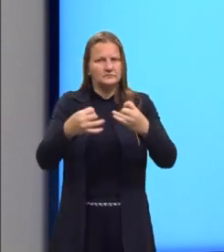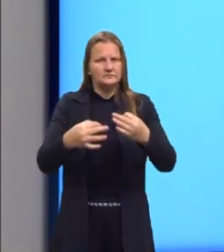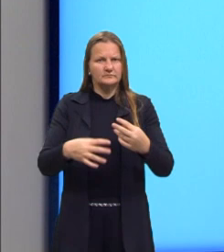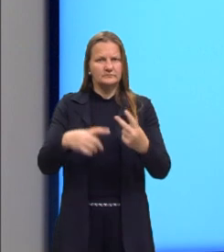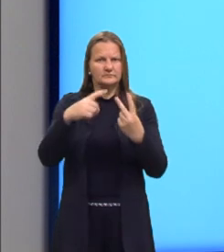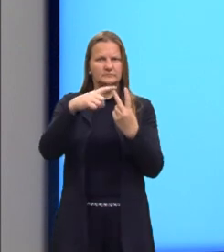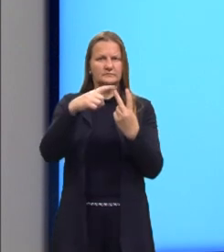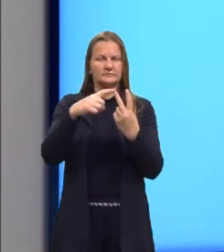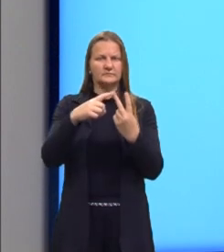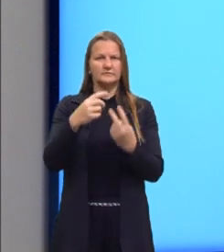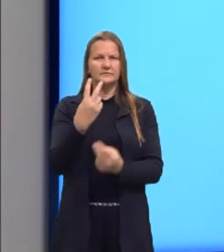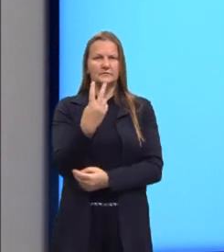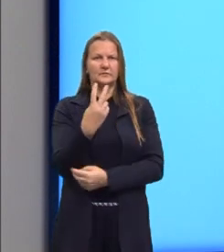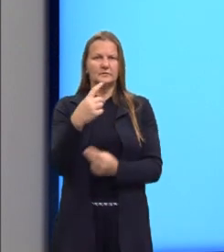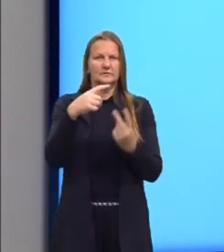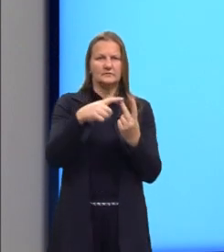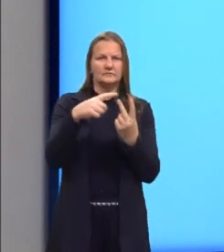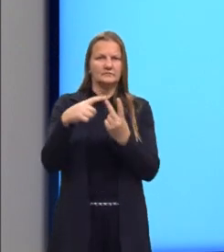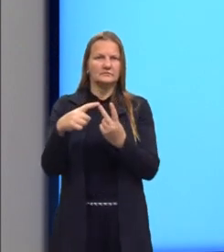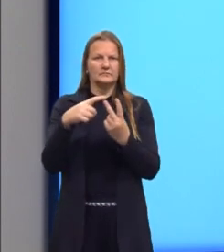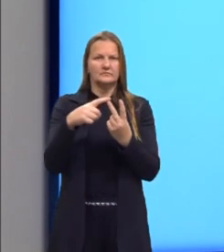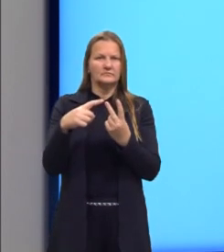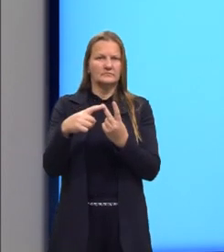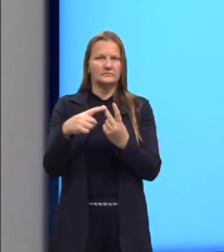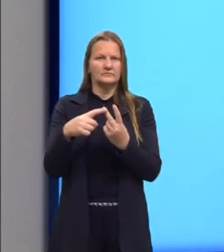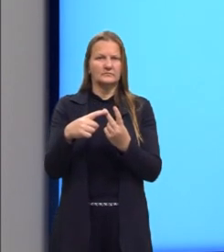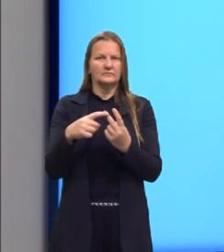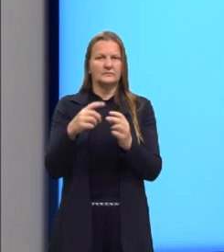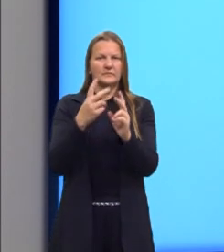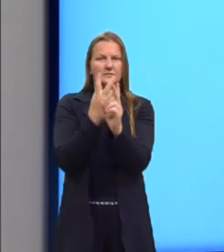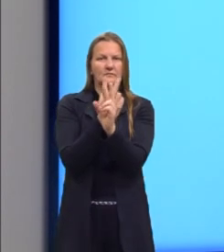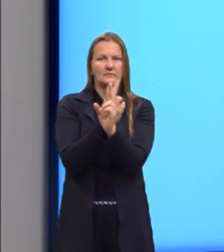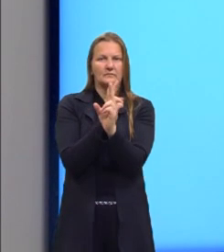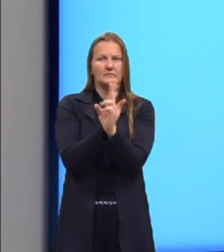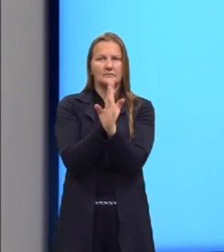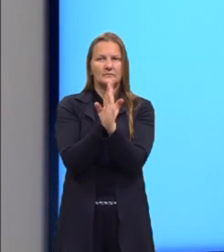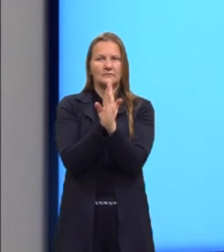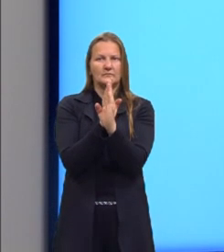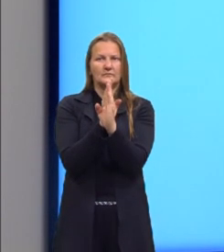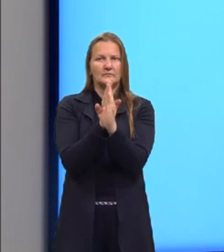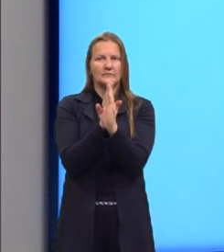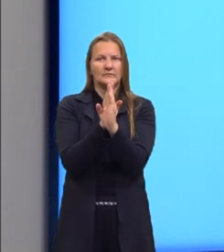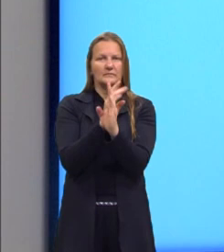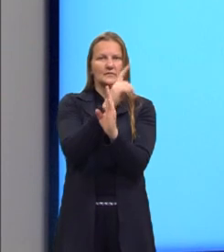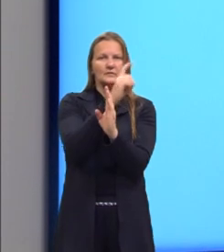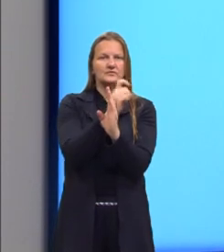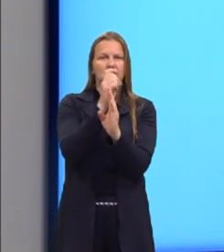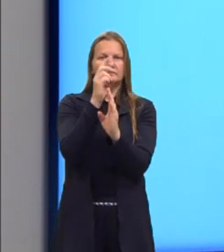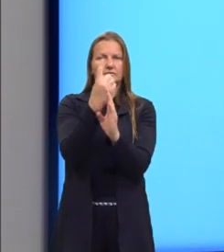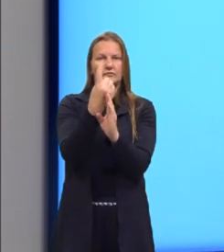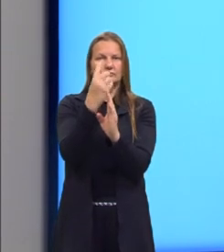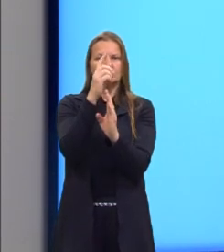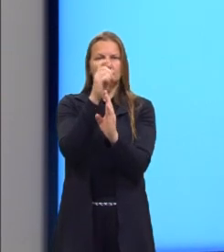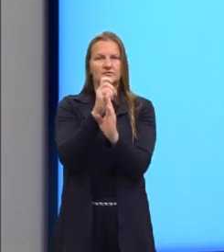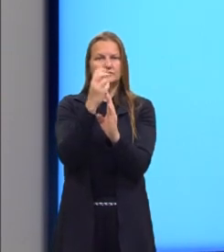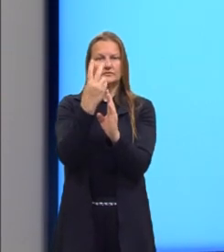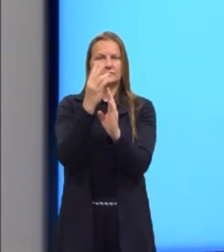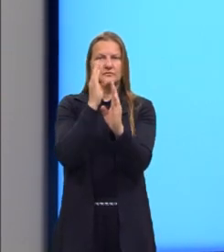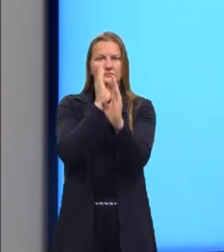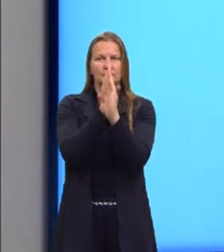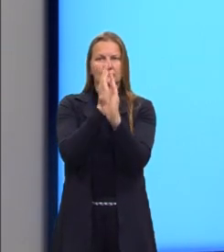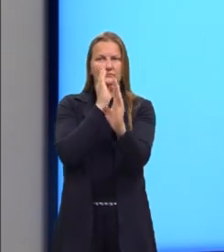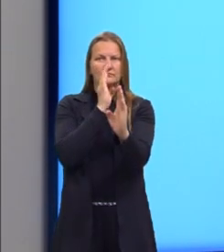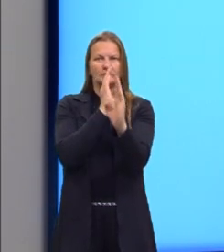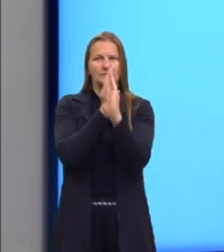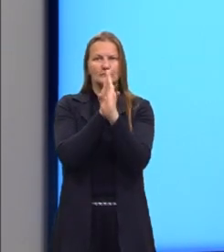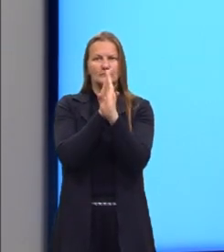possui duas raízes reais e iguais. O x1 vai ser igual ao x2. Aí,